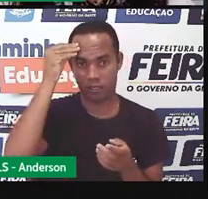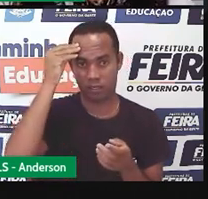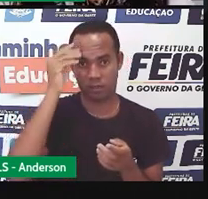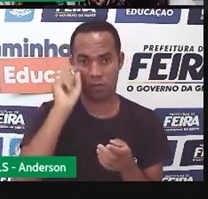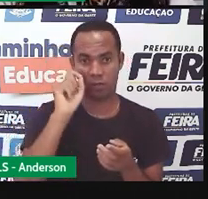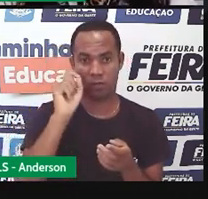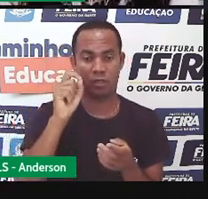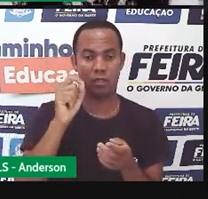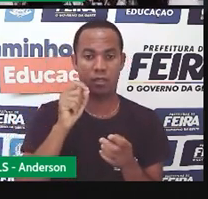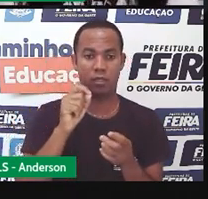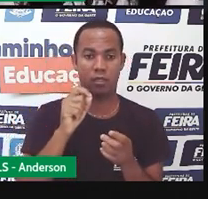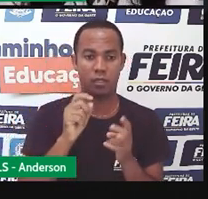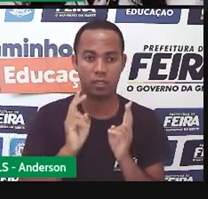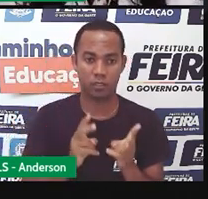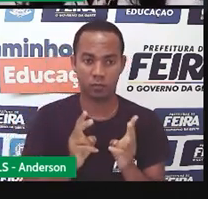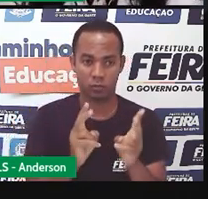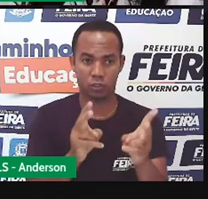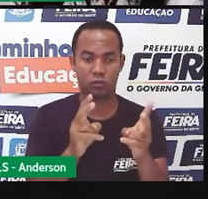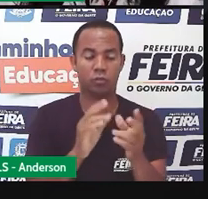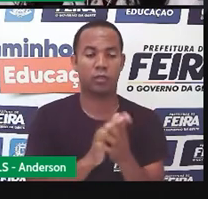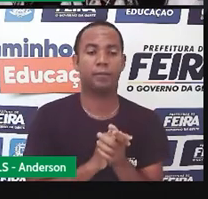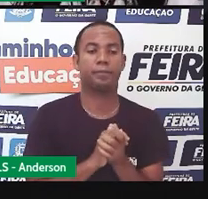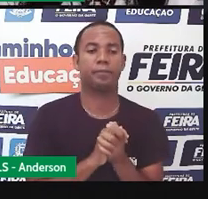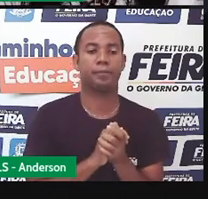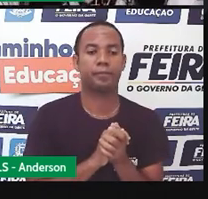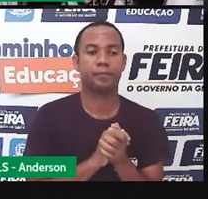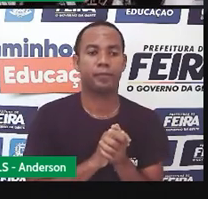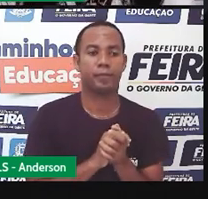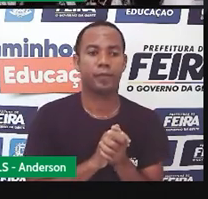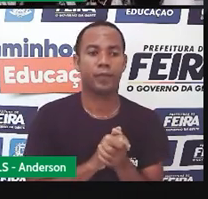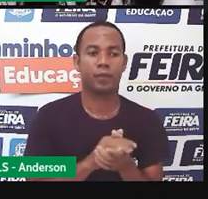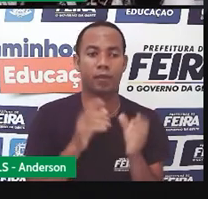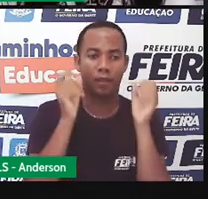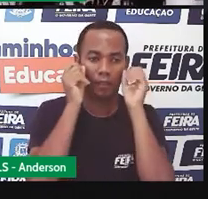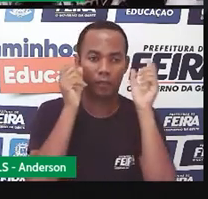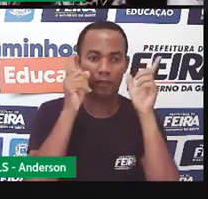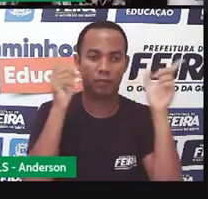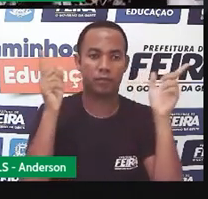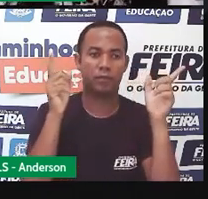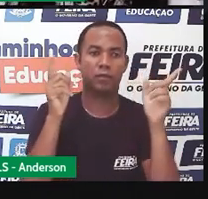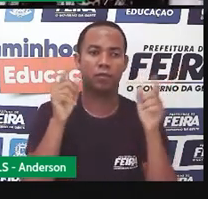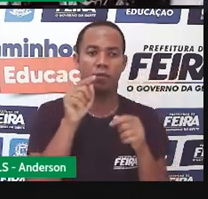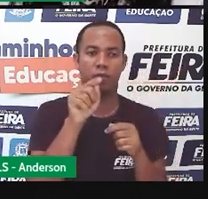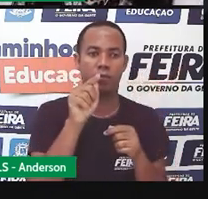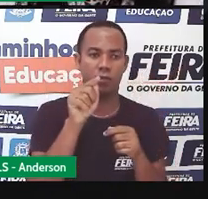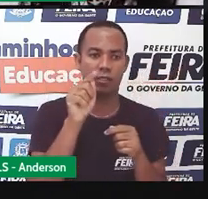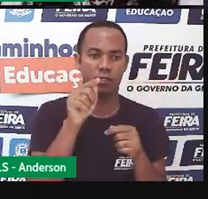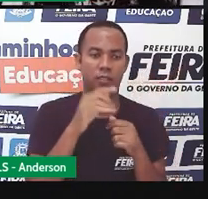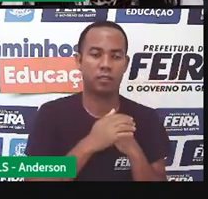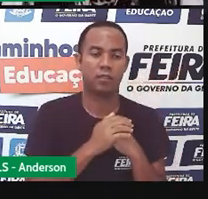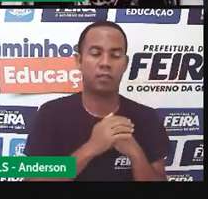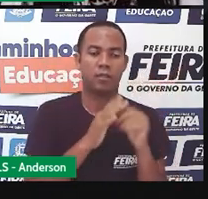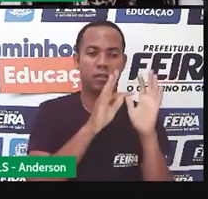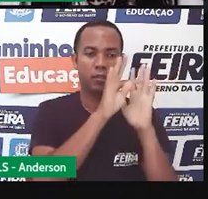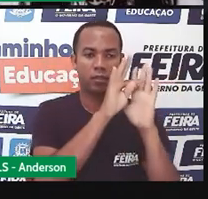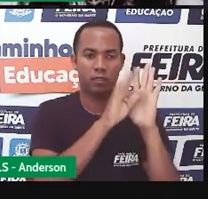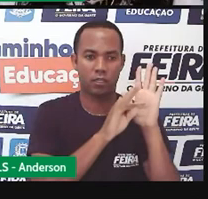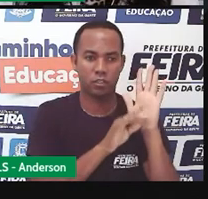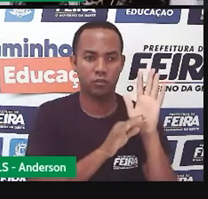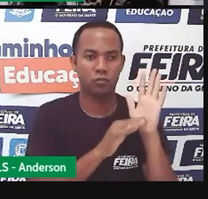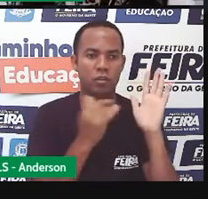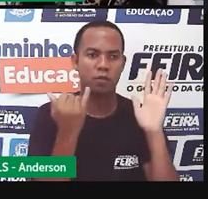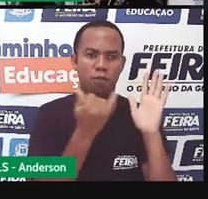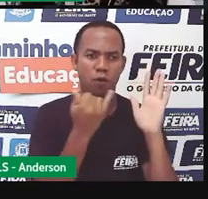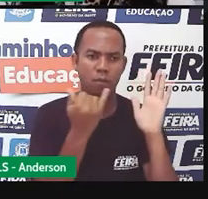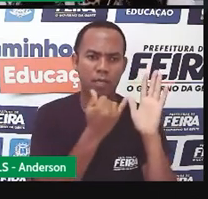Em caso de dúvida, assista a aula novamente. E atenção, você, no texto jornalístico,